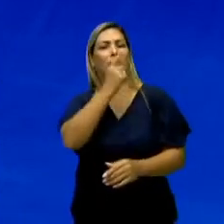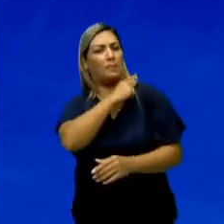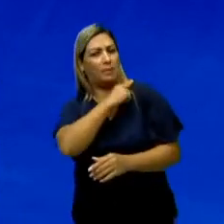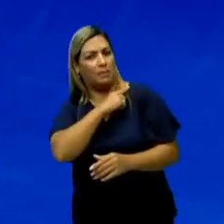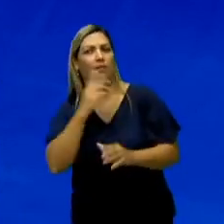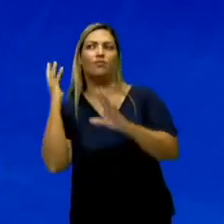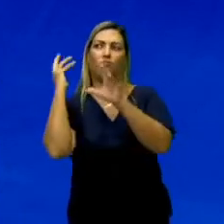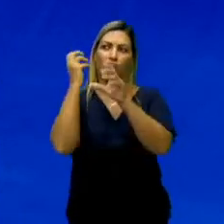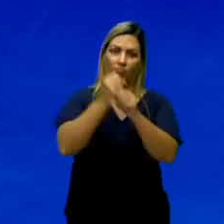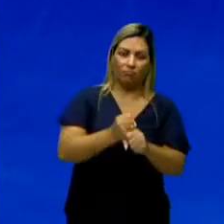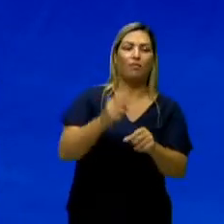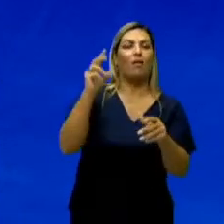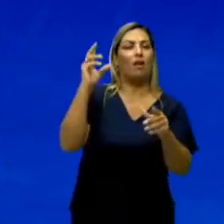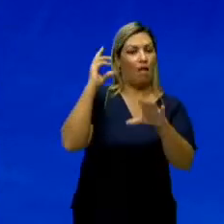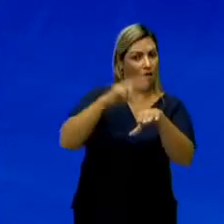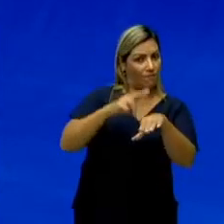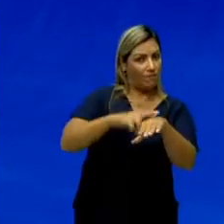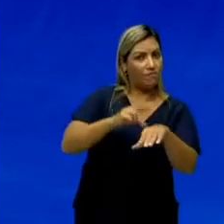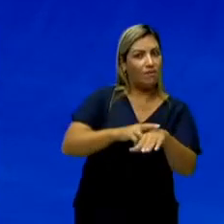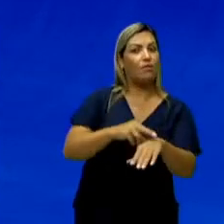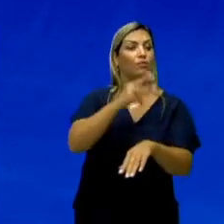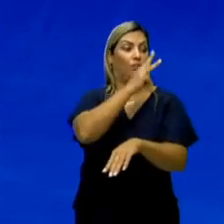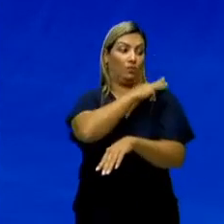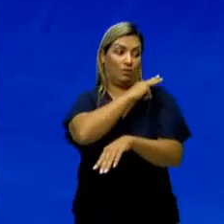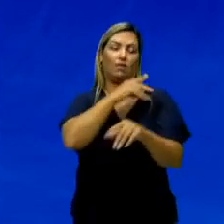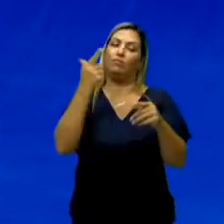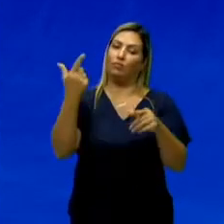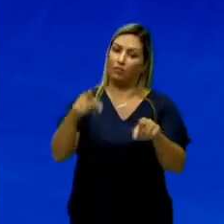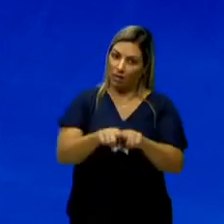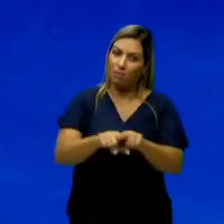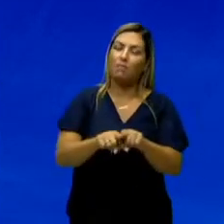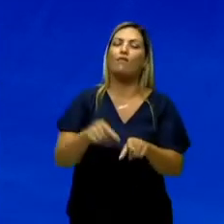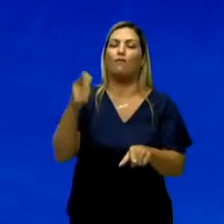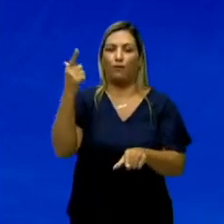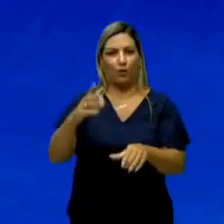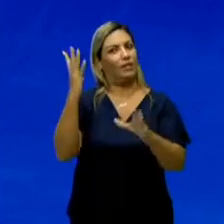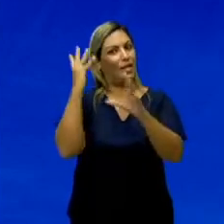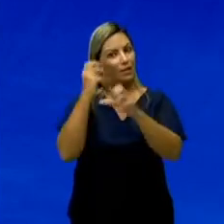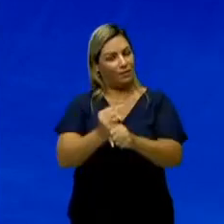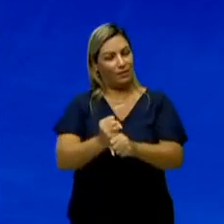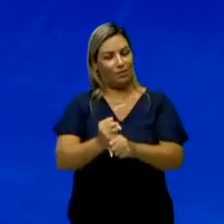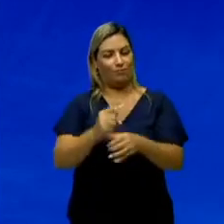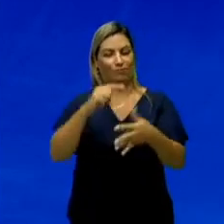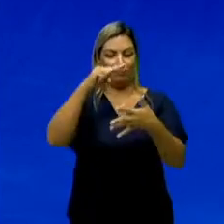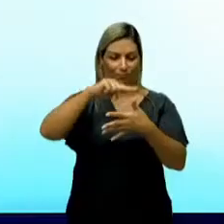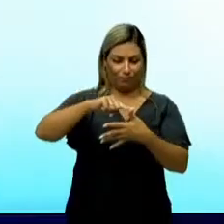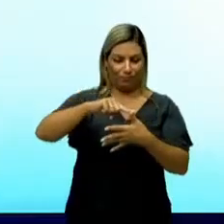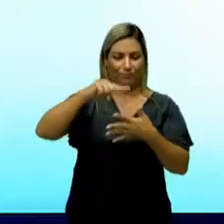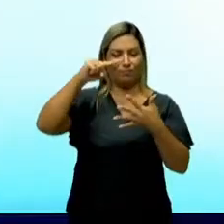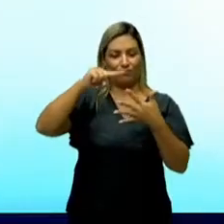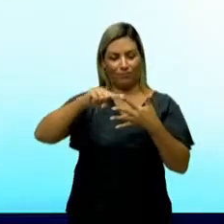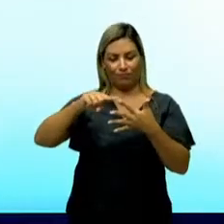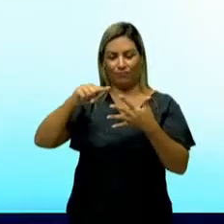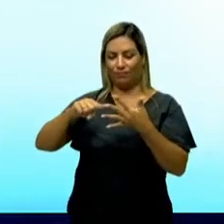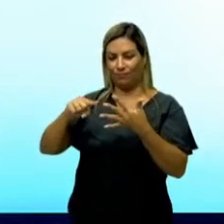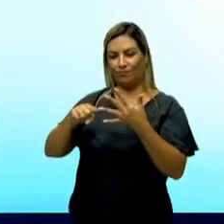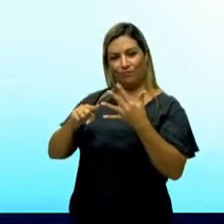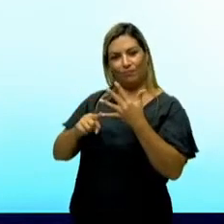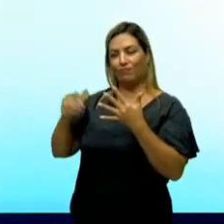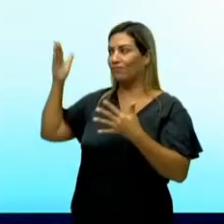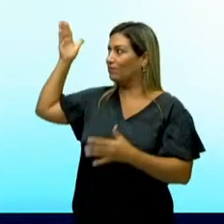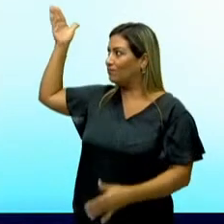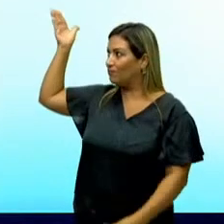série a gente retoma um pouquinho, na terceira série a gente retoma um pouquinho. Então, Sertões, Triste Fim, de Policarpo Quaresma,